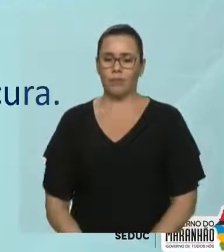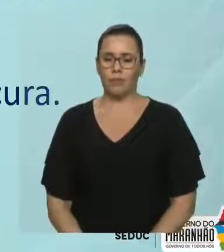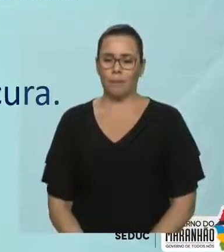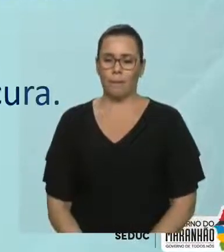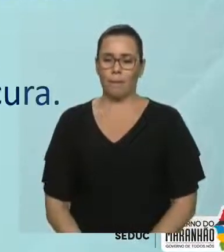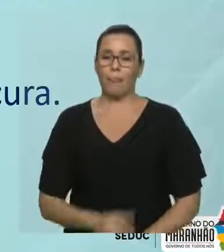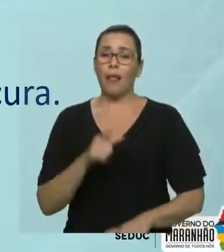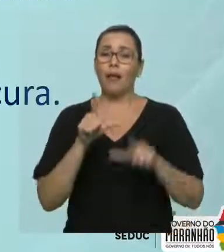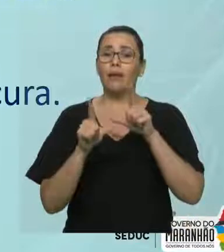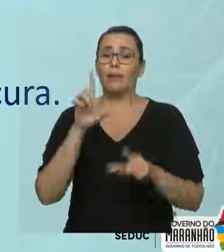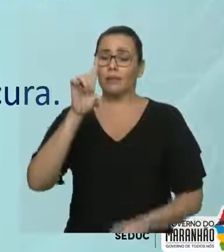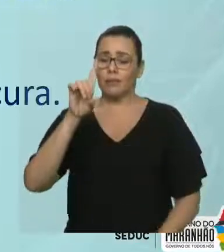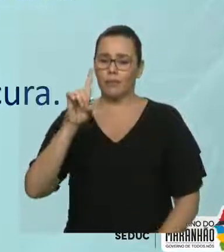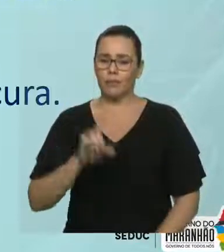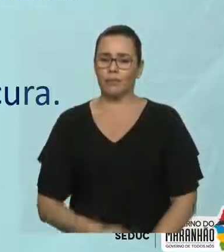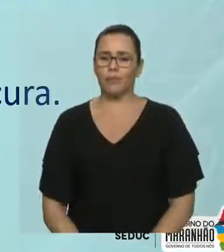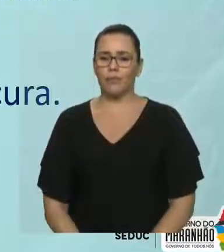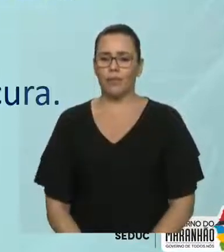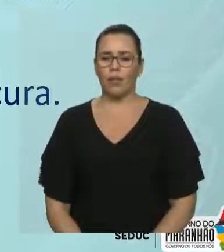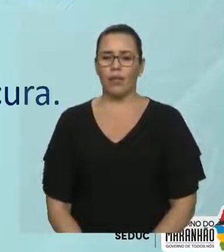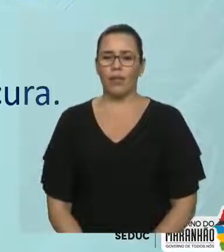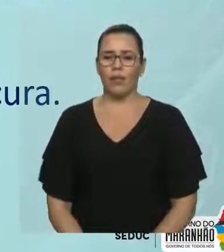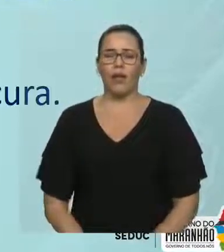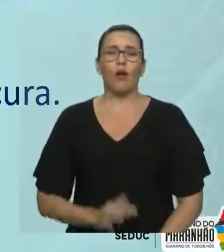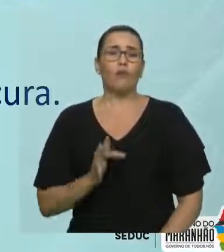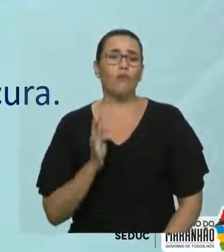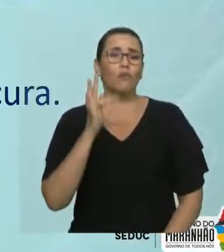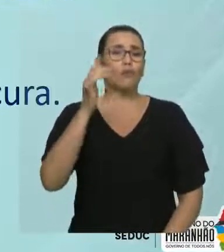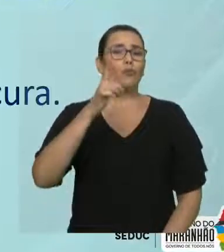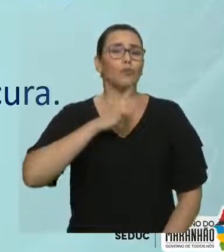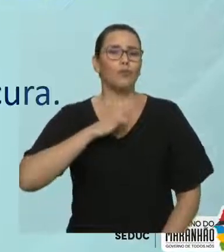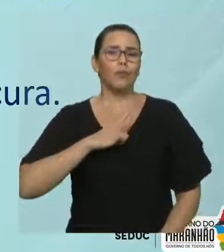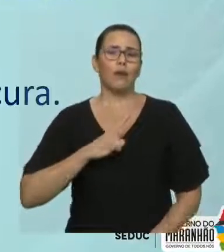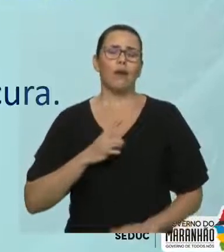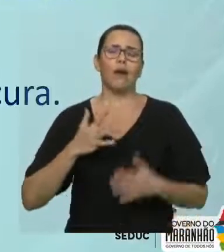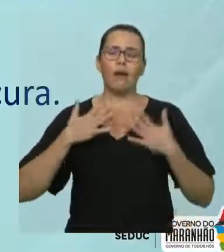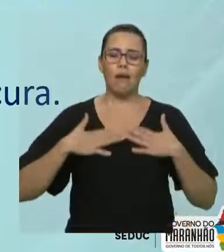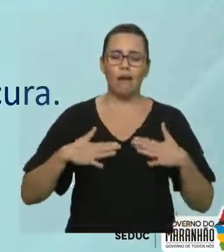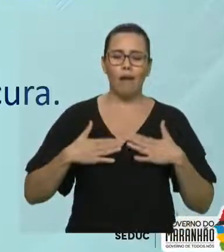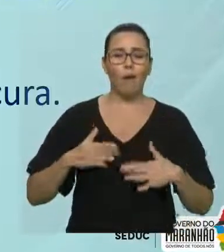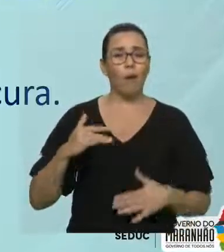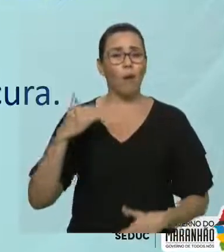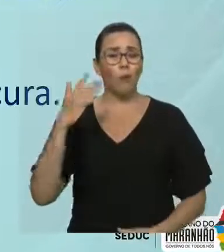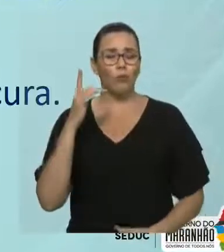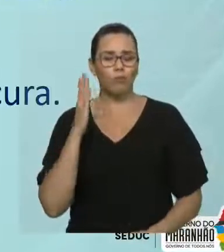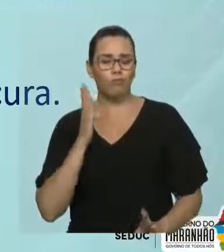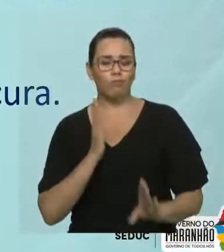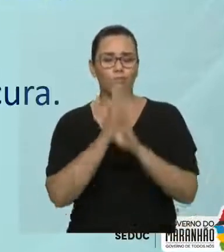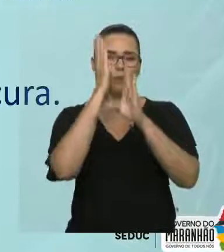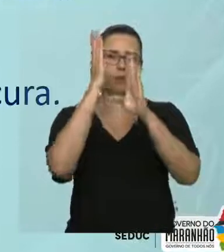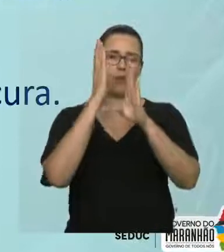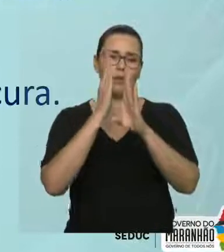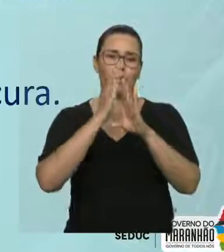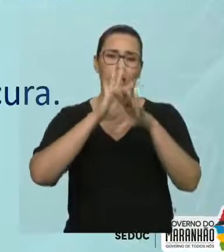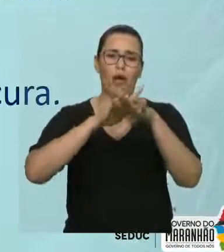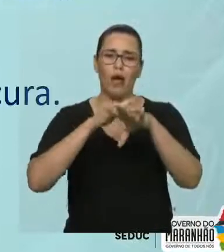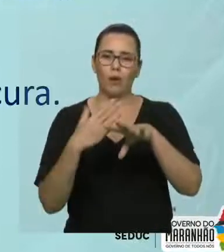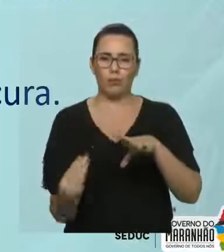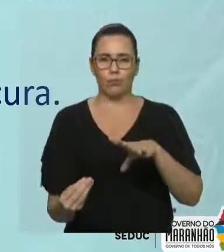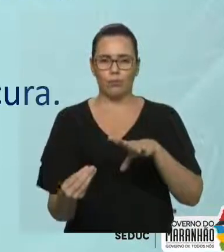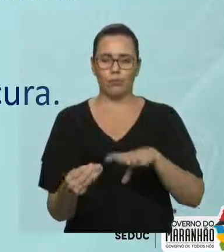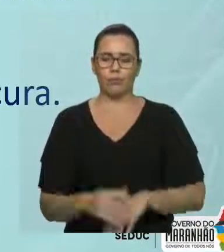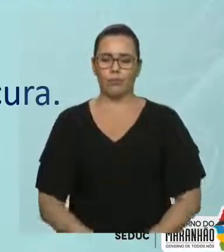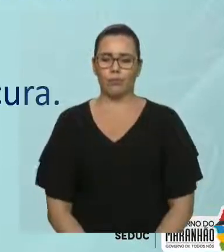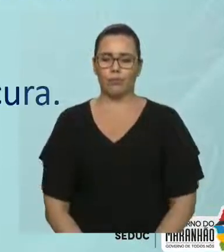D diz assim. Haverá mais calma quando descobrirem a cura. Haverá mais calma quando descobrirem a cura.